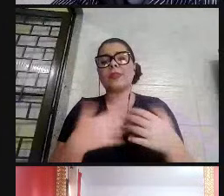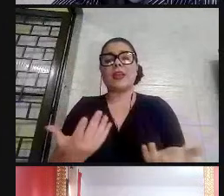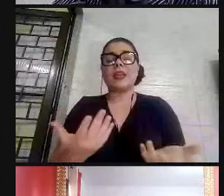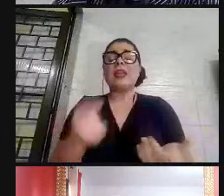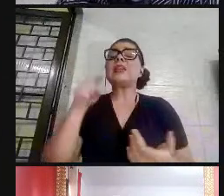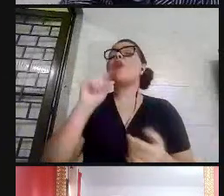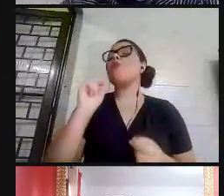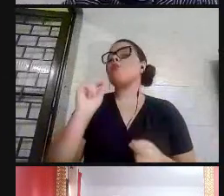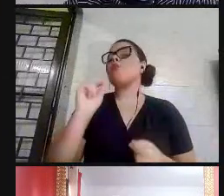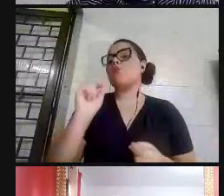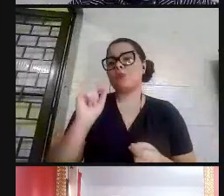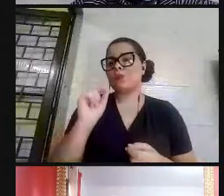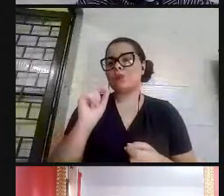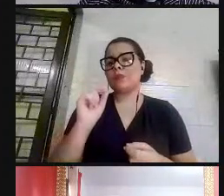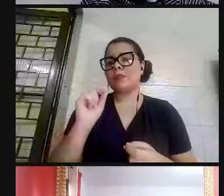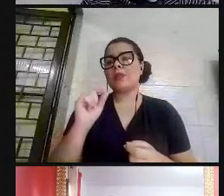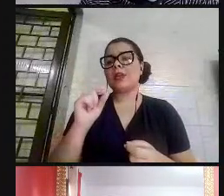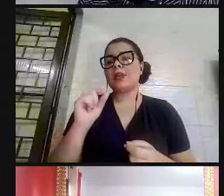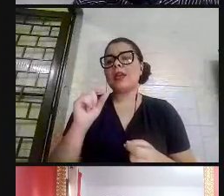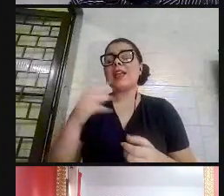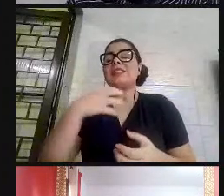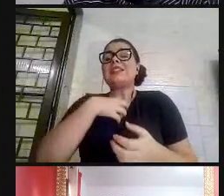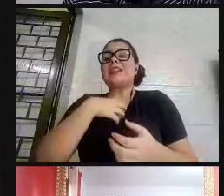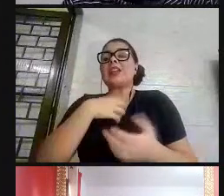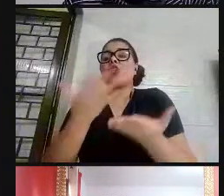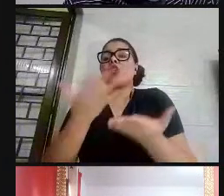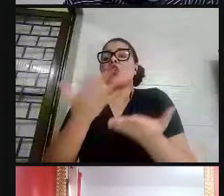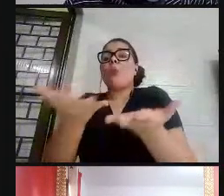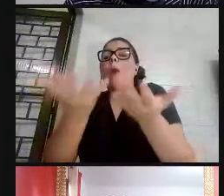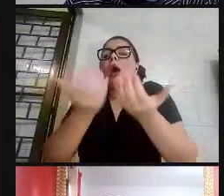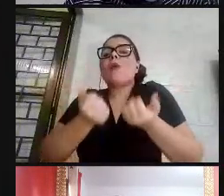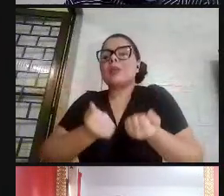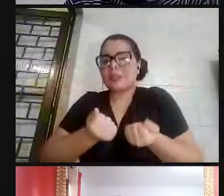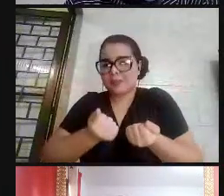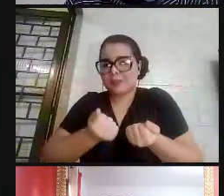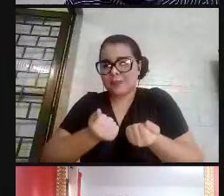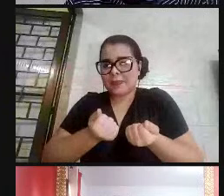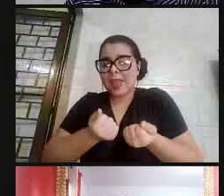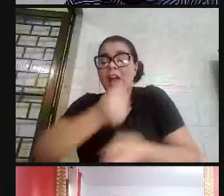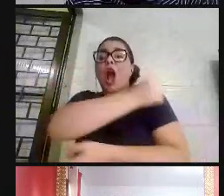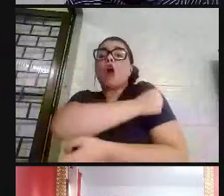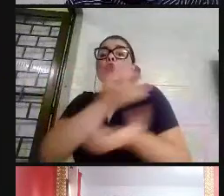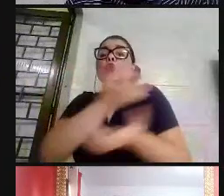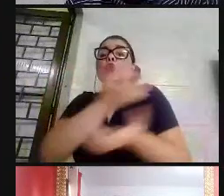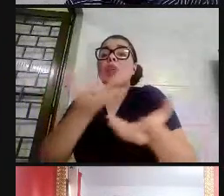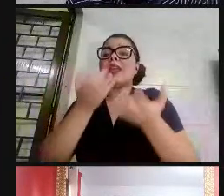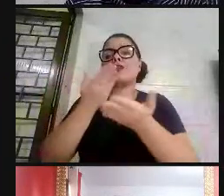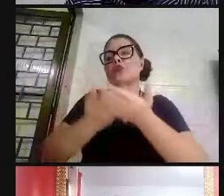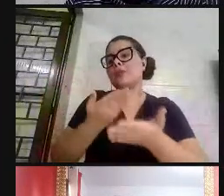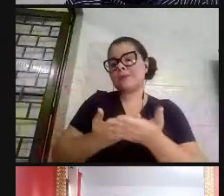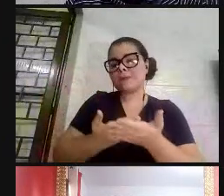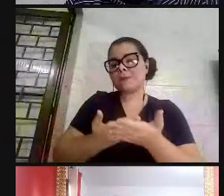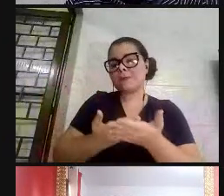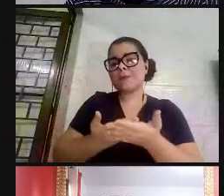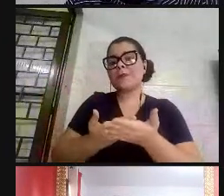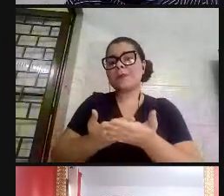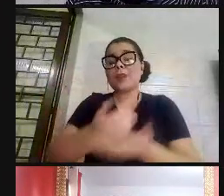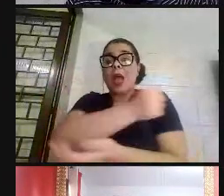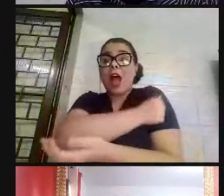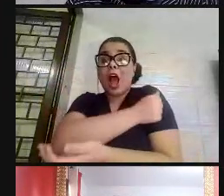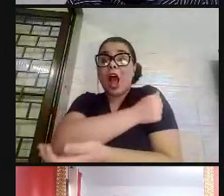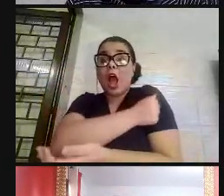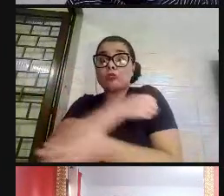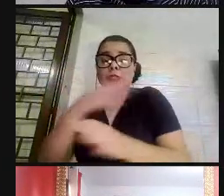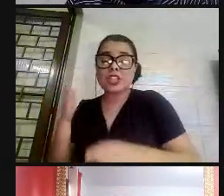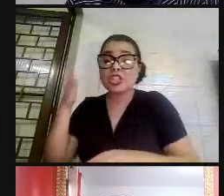disso? Acolhimento. Alunos querendo estudar, alunos que chegam no sábado